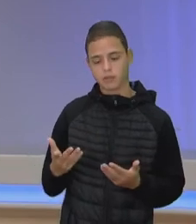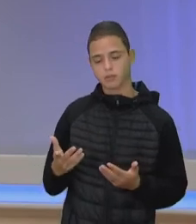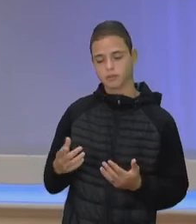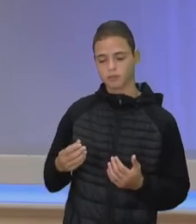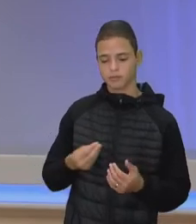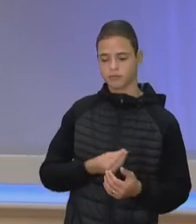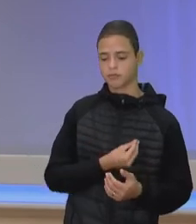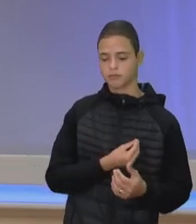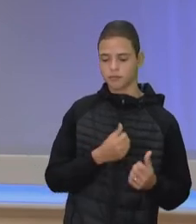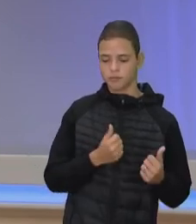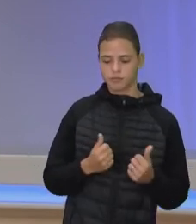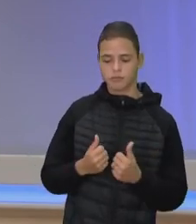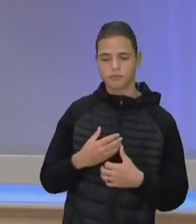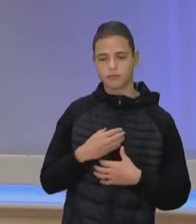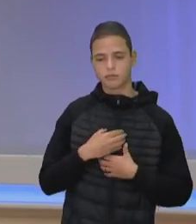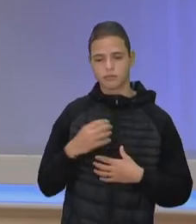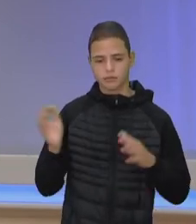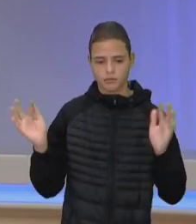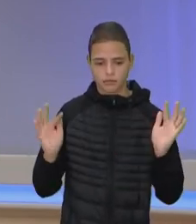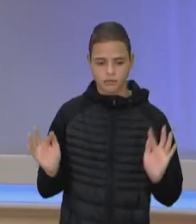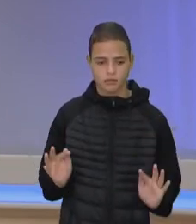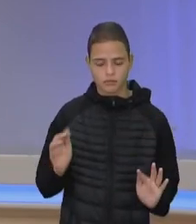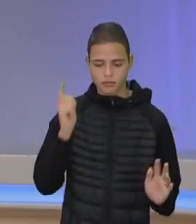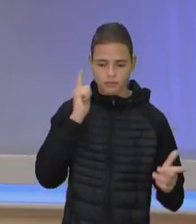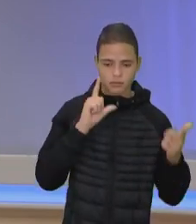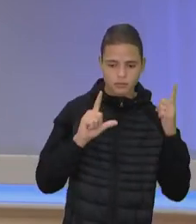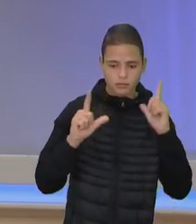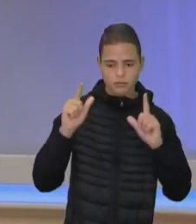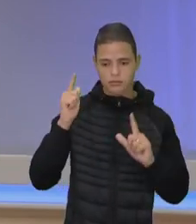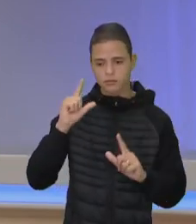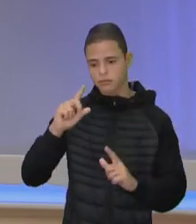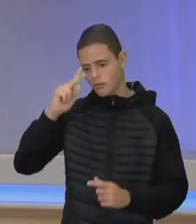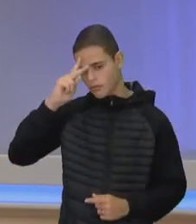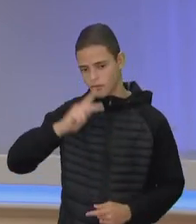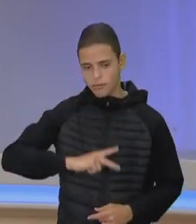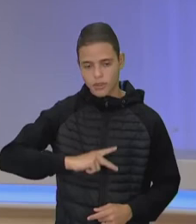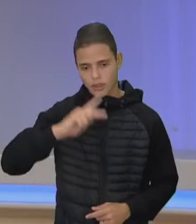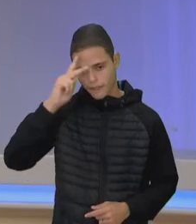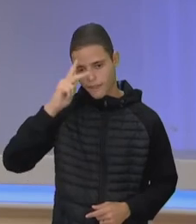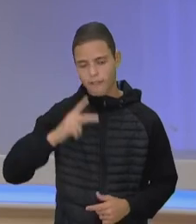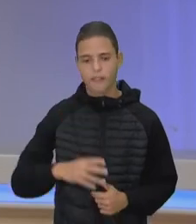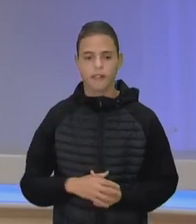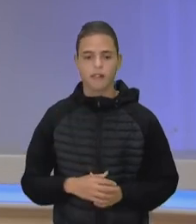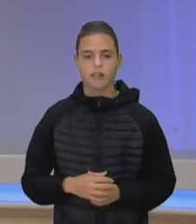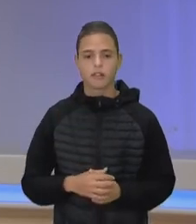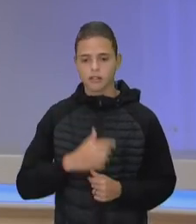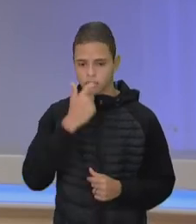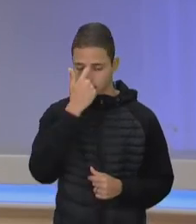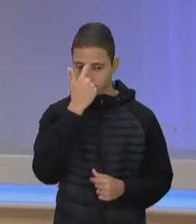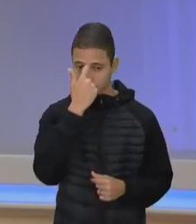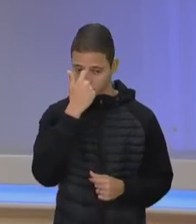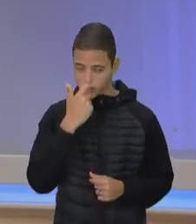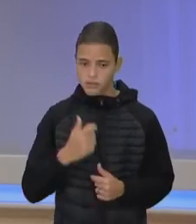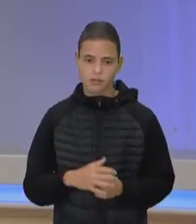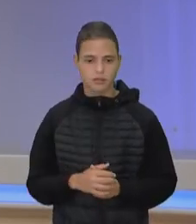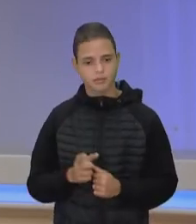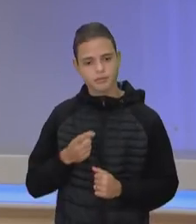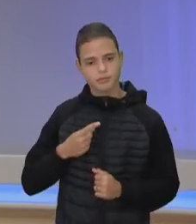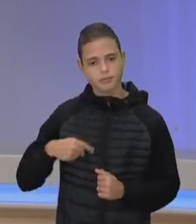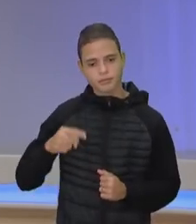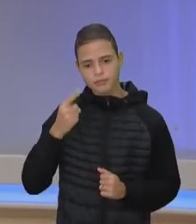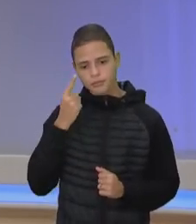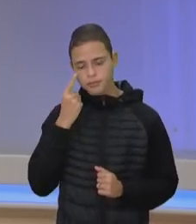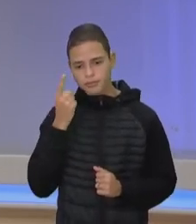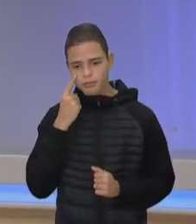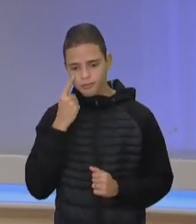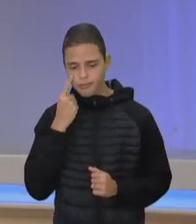-estar, para a sua felicidade, enfim, para as suas conquistas pessoais e etc. Então, a gente vê por